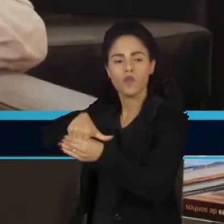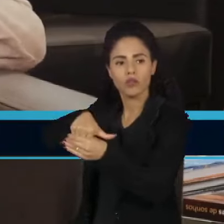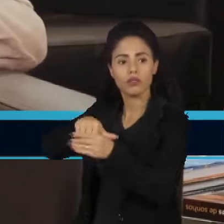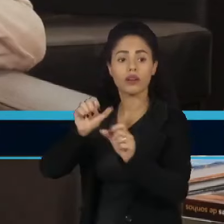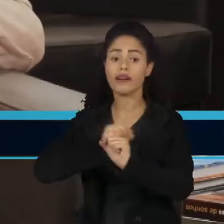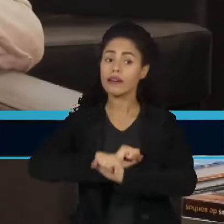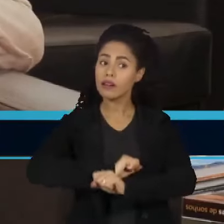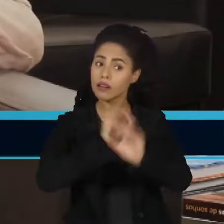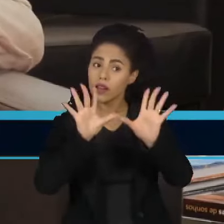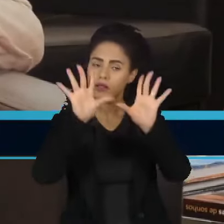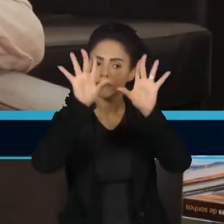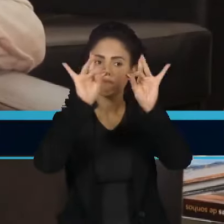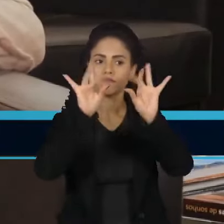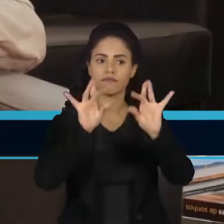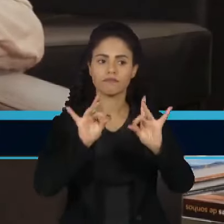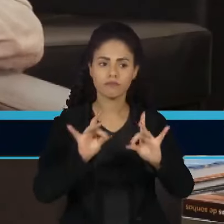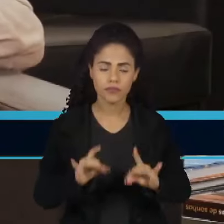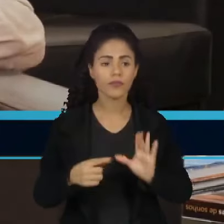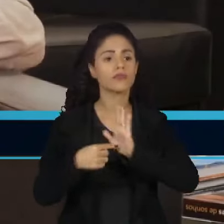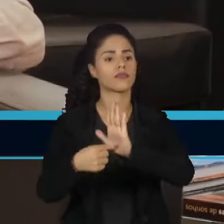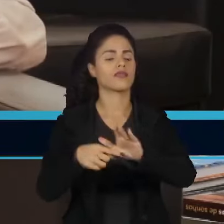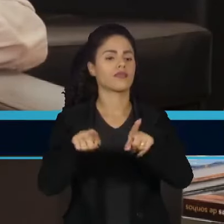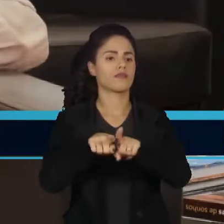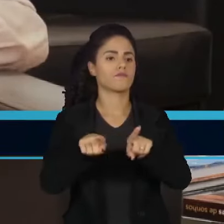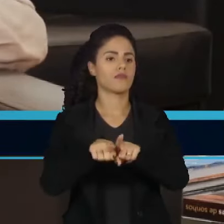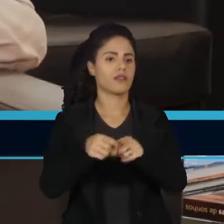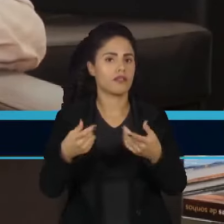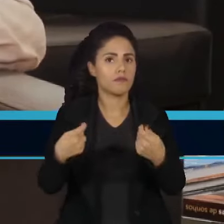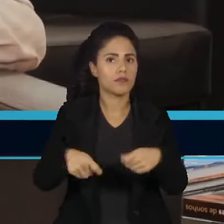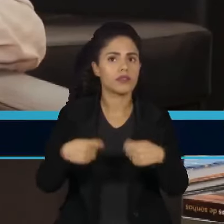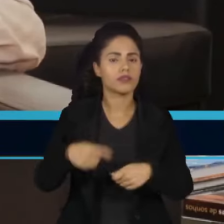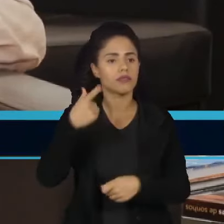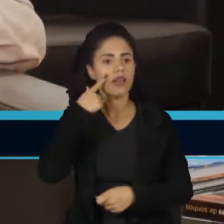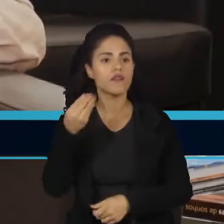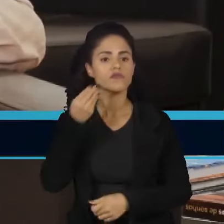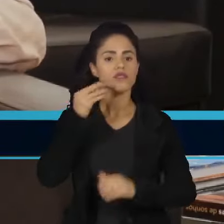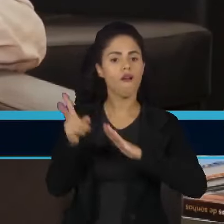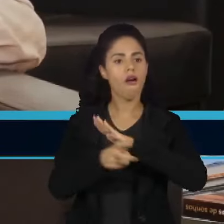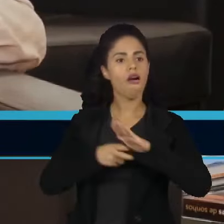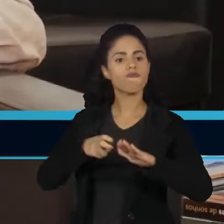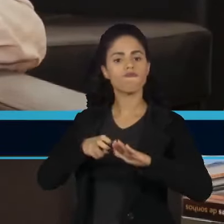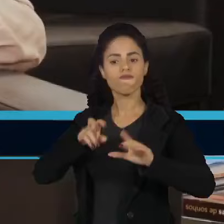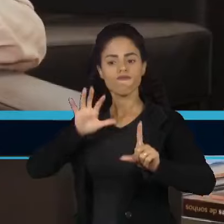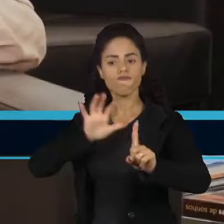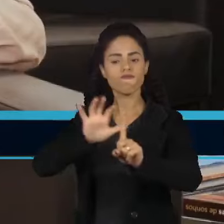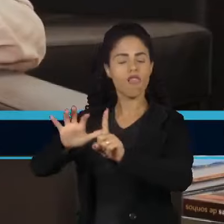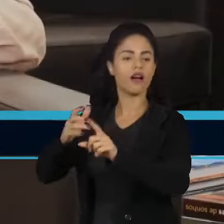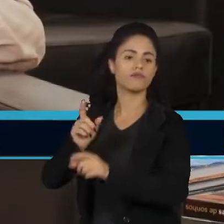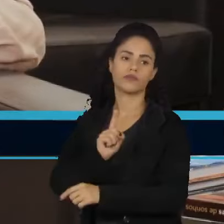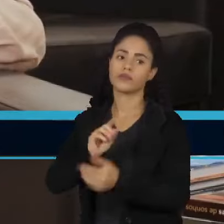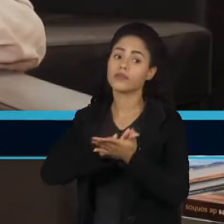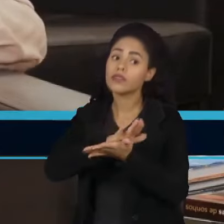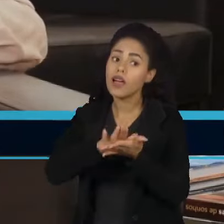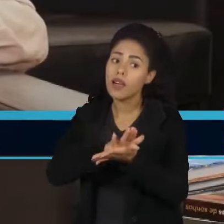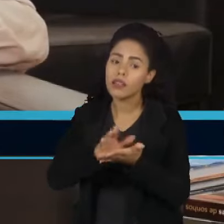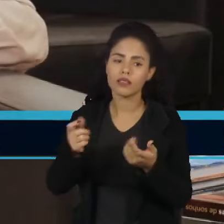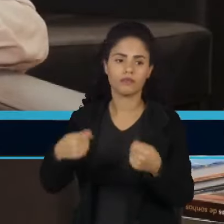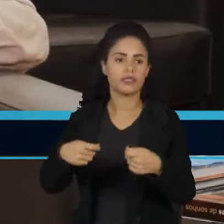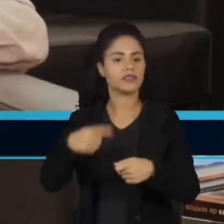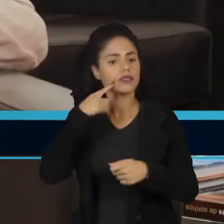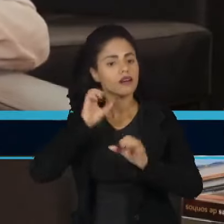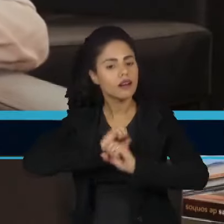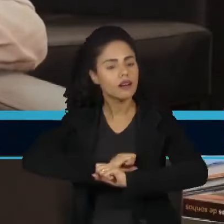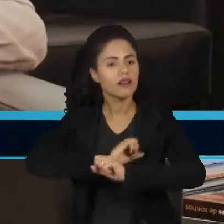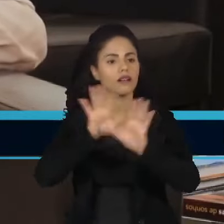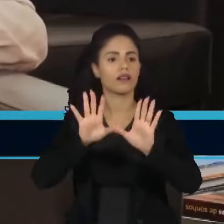transparentes, pressupõe que não haja nenhuma forma de perseguição política, tentativa de inviabilizar